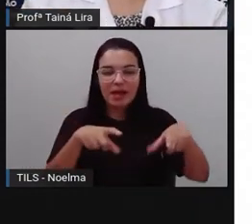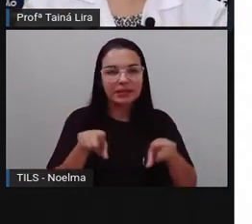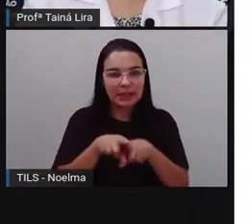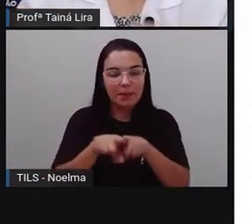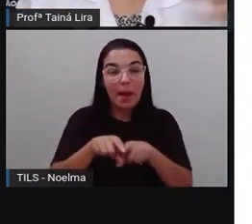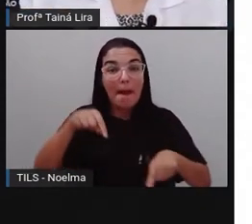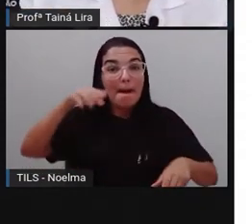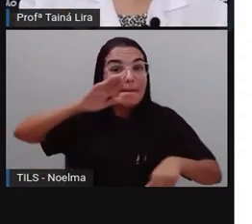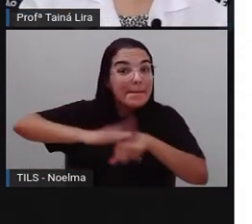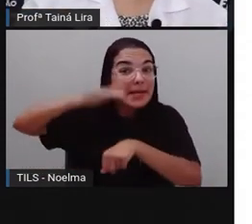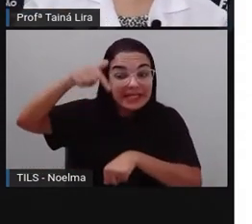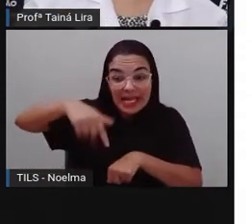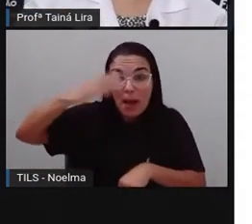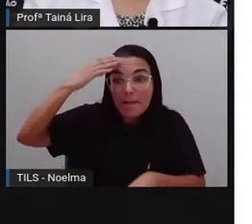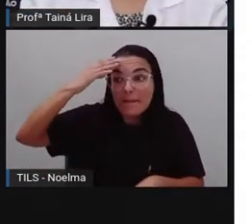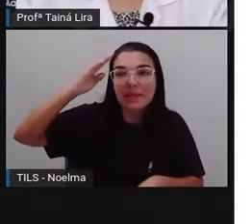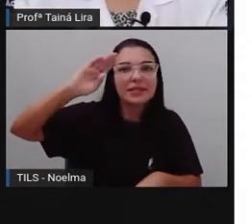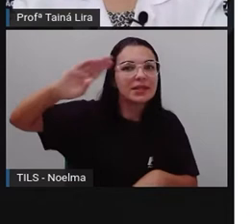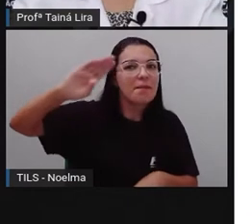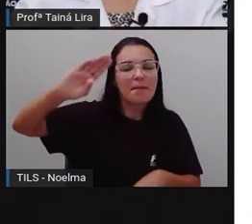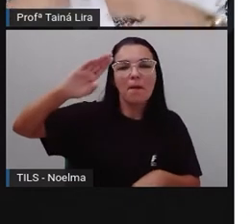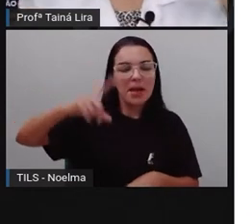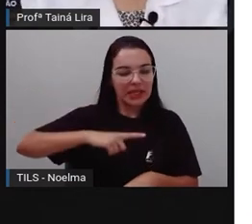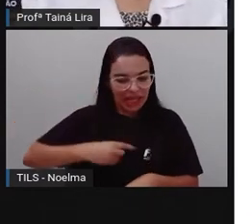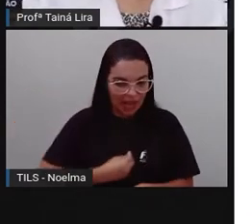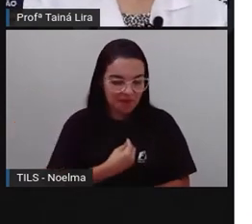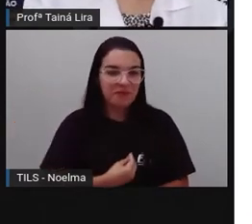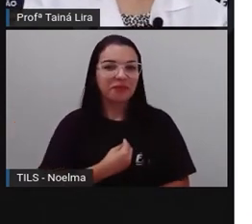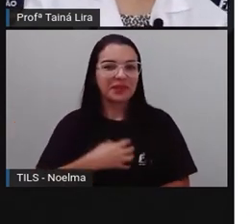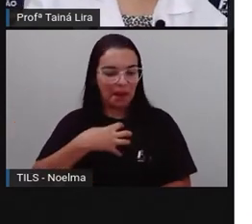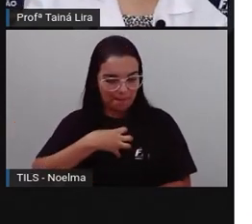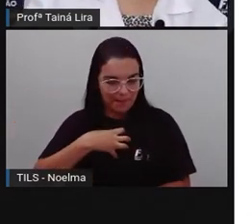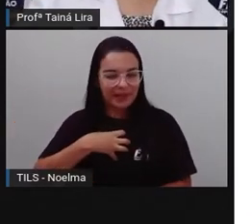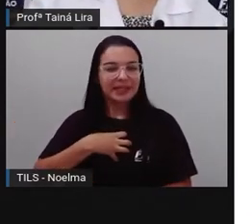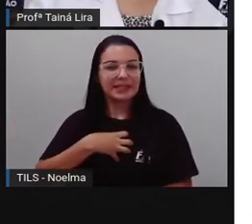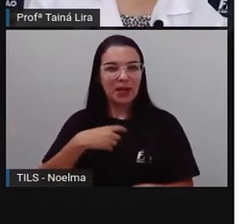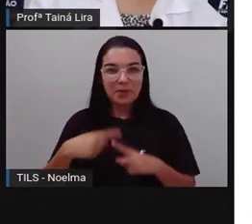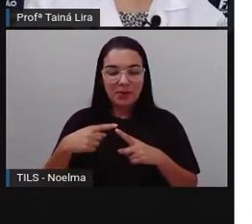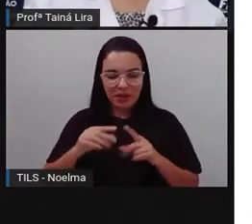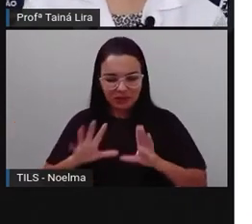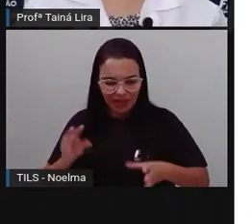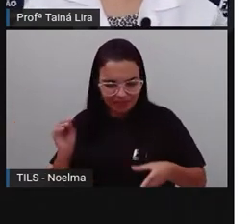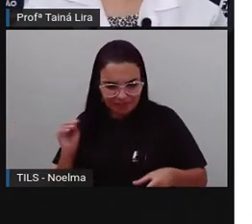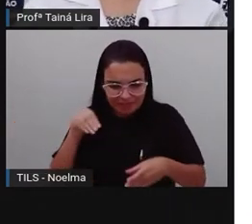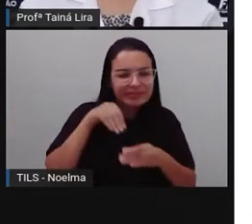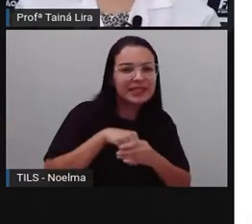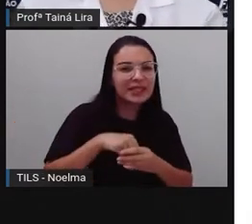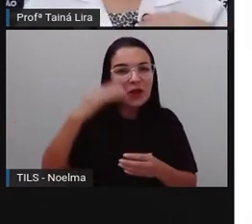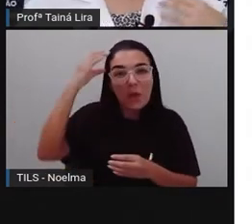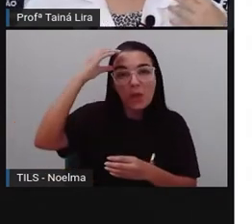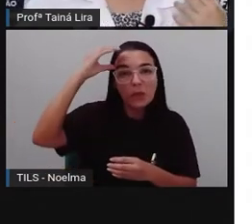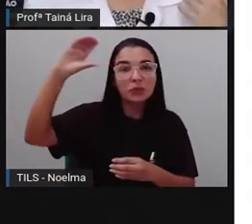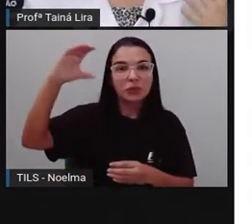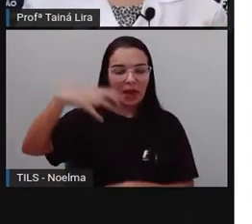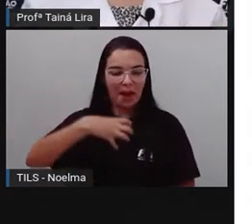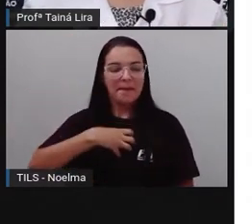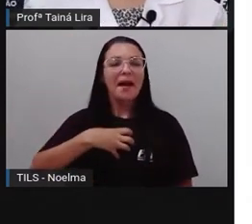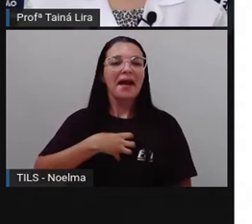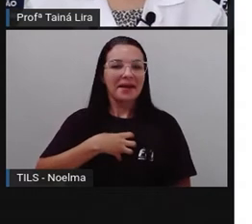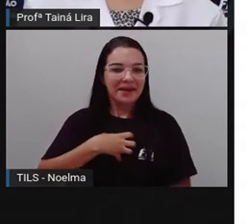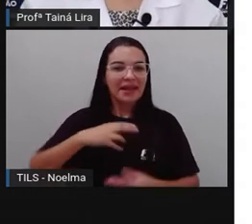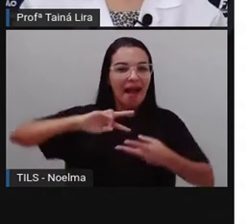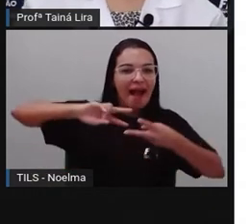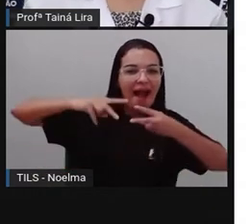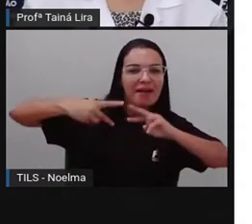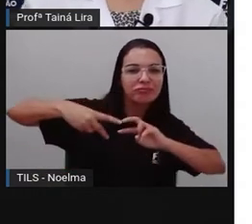né? Nós vimos muito a presença da capoeira. É, faz parte da nossa cultura aqui na Bahia, não é verdade? Você